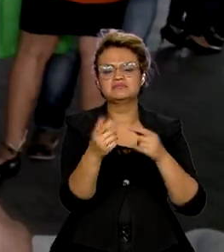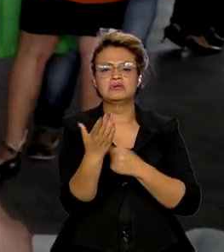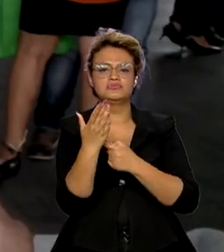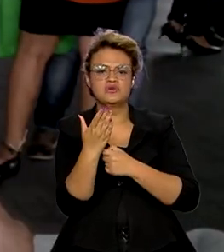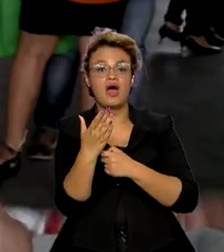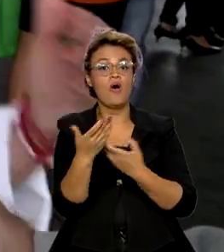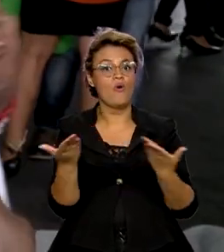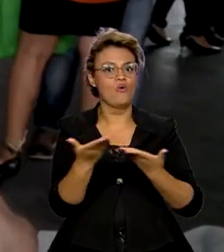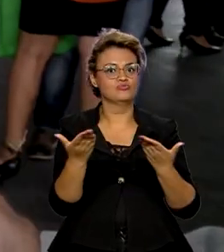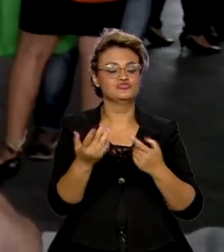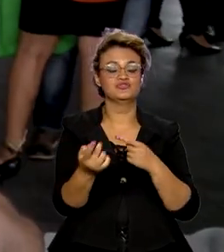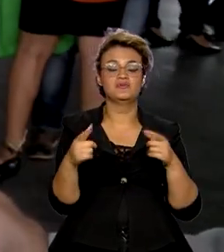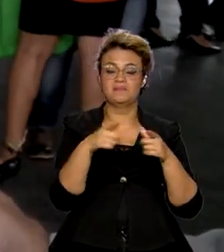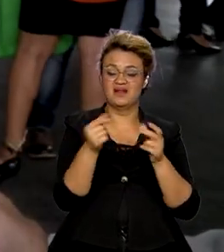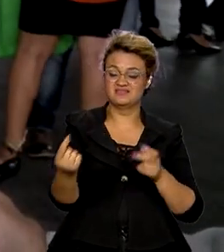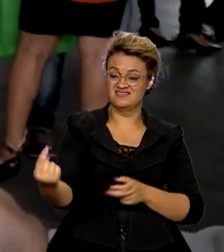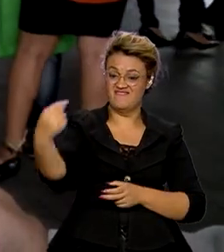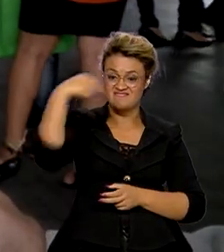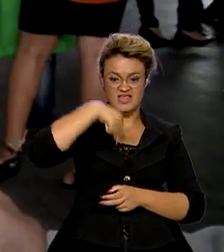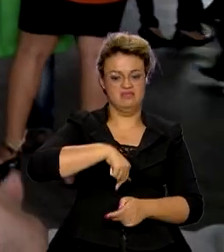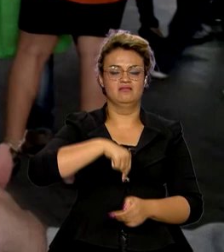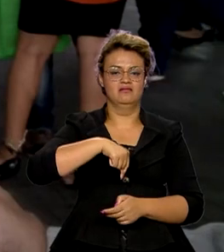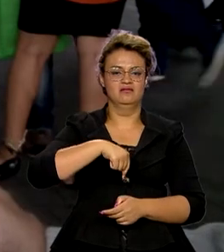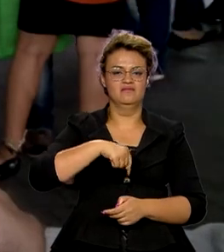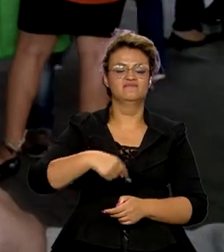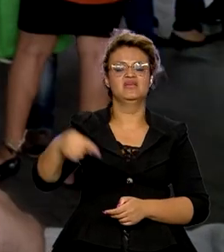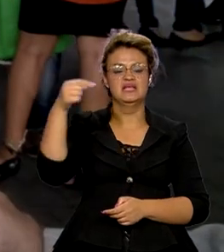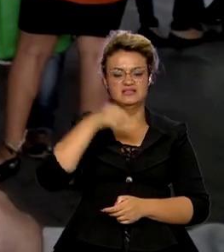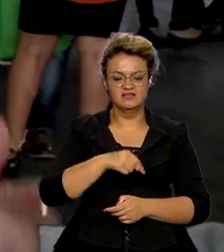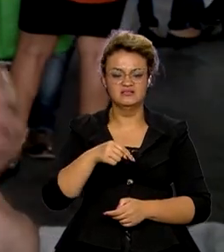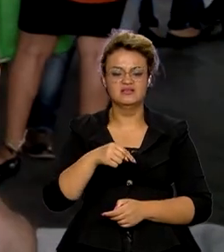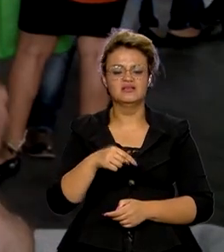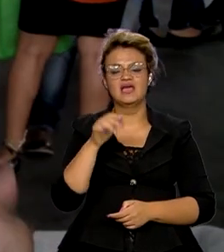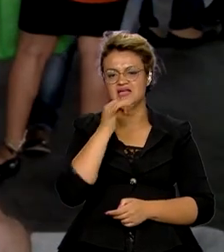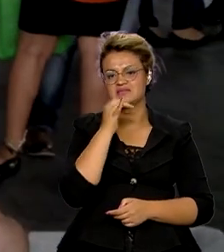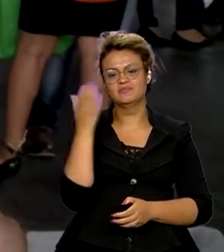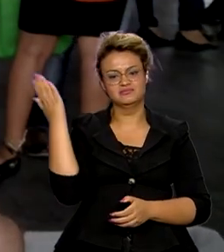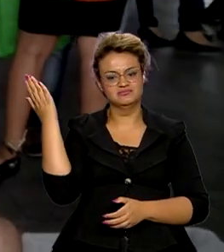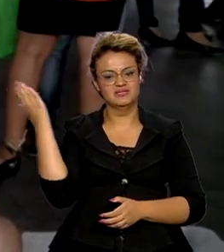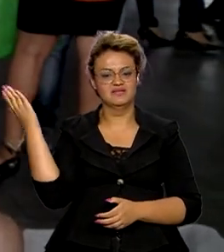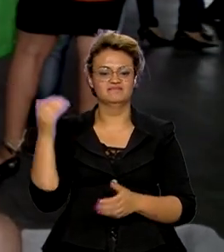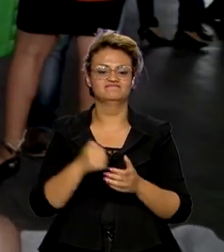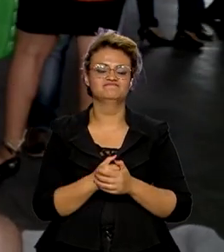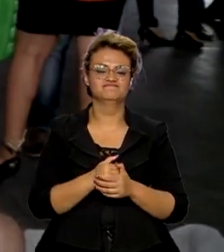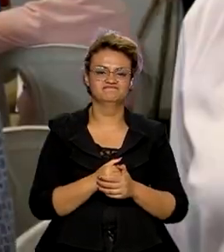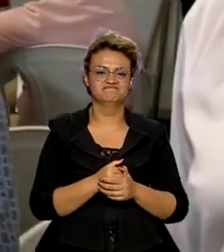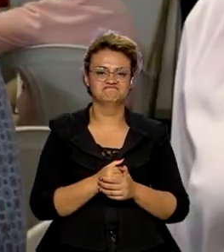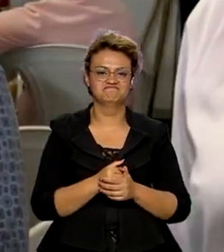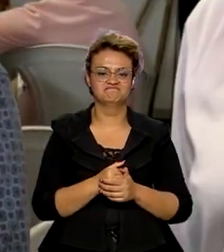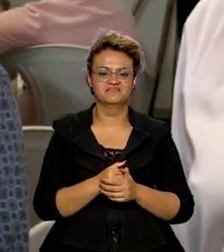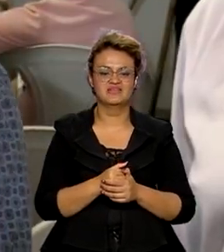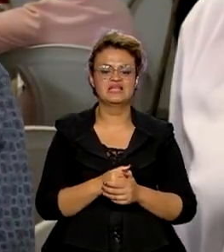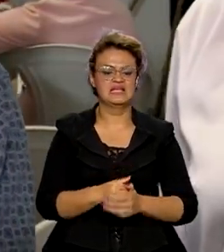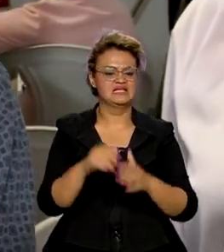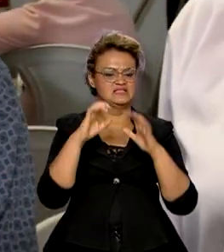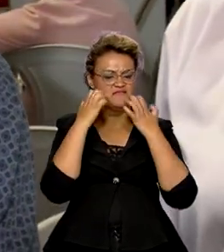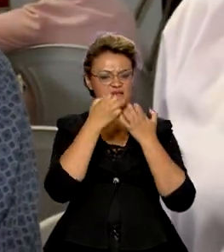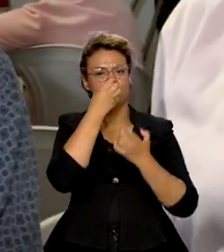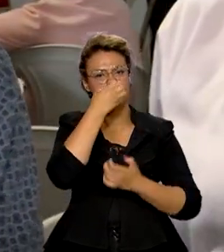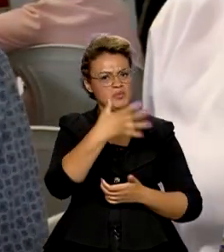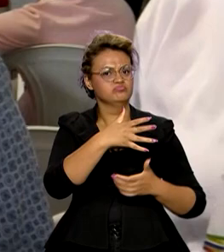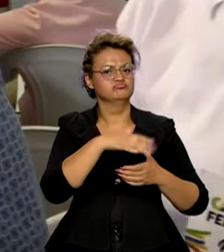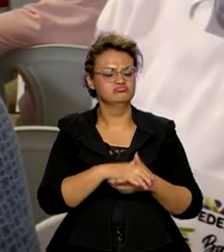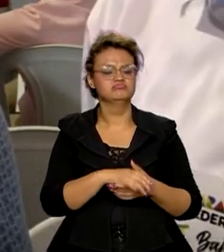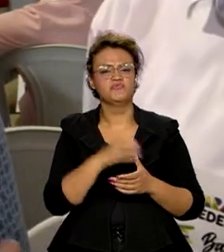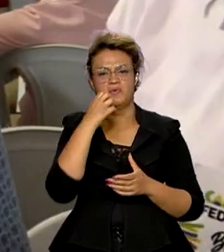Brasília está vindo para os municípios e o exemplo concreto é essa Caravana Federativa. Foi muito bom pelo seguinte, que